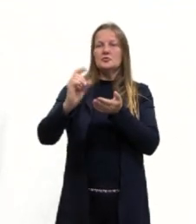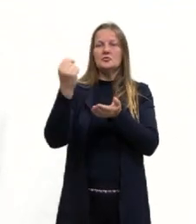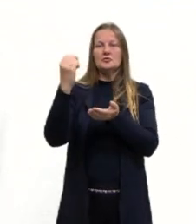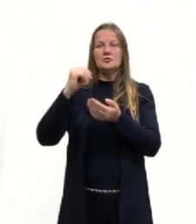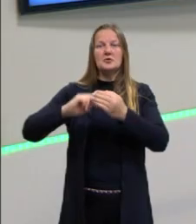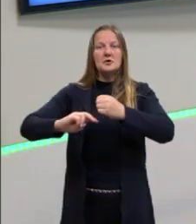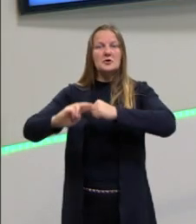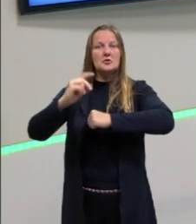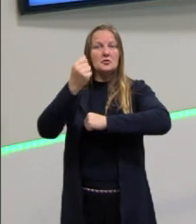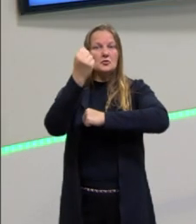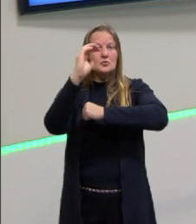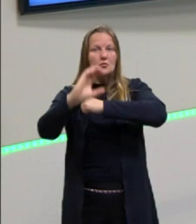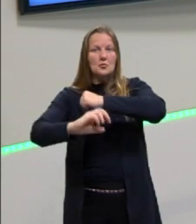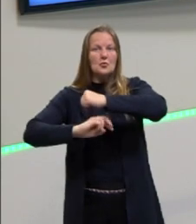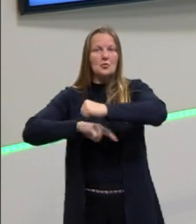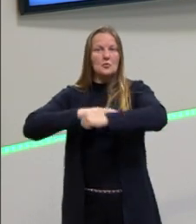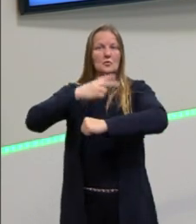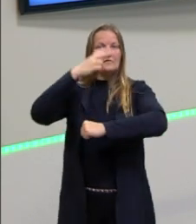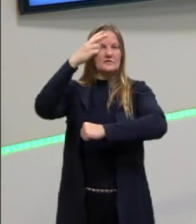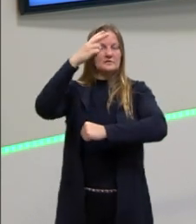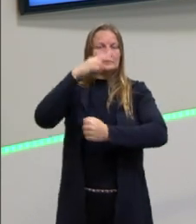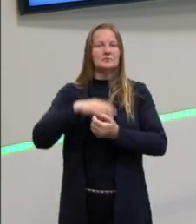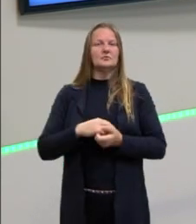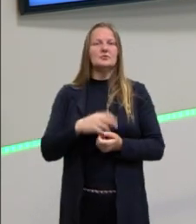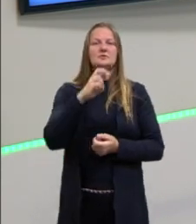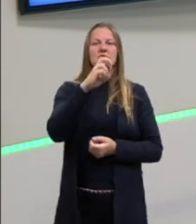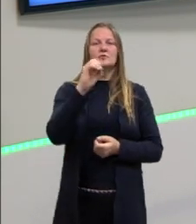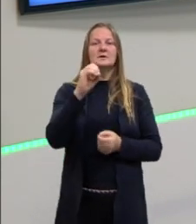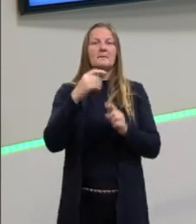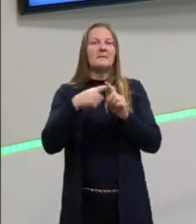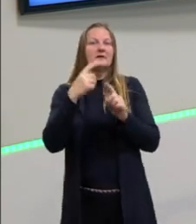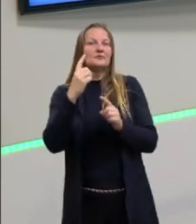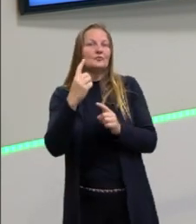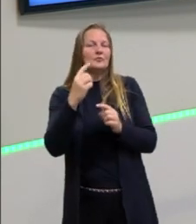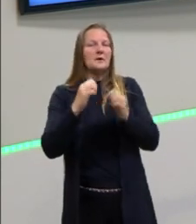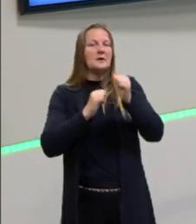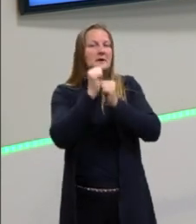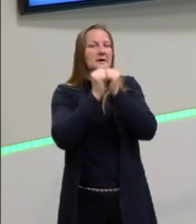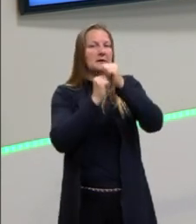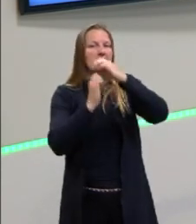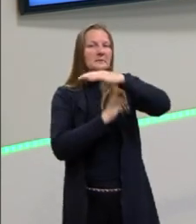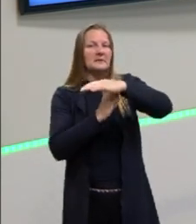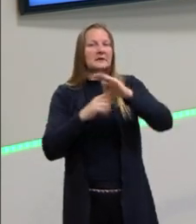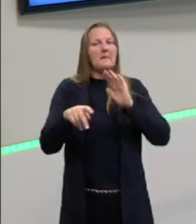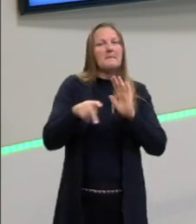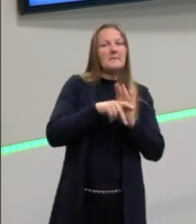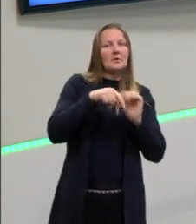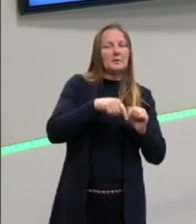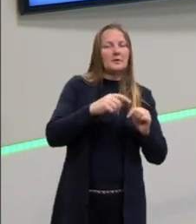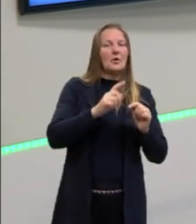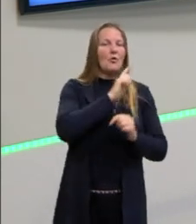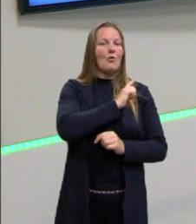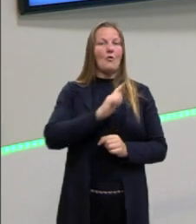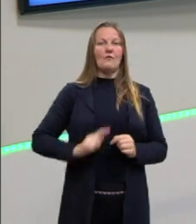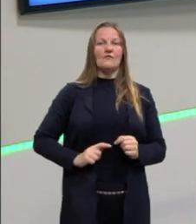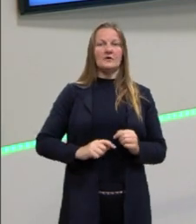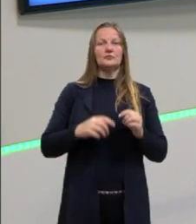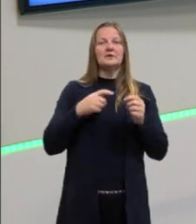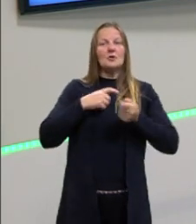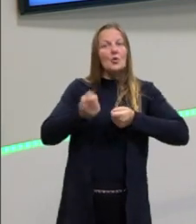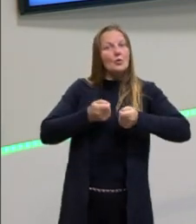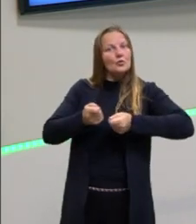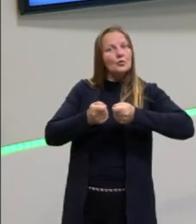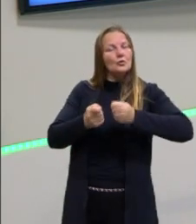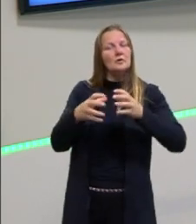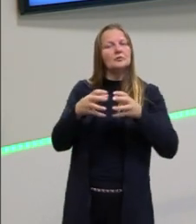50%, né, 50 mais 1, na realidade, dessa empresa vai ficar na mão do governo, o governo, então,